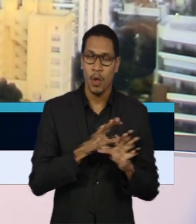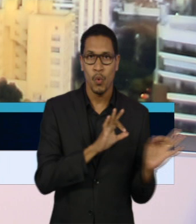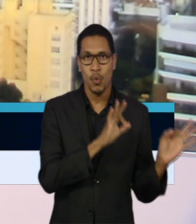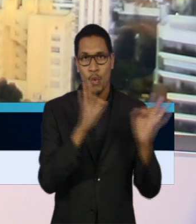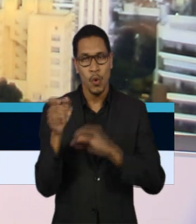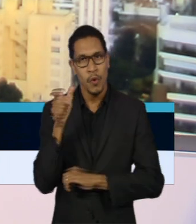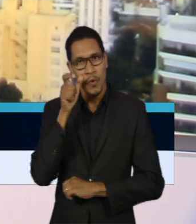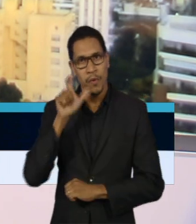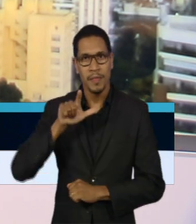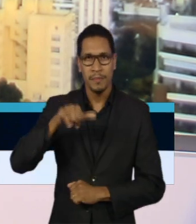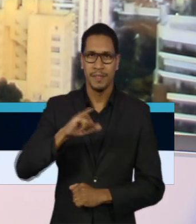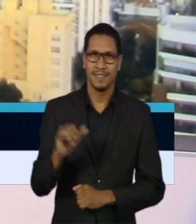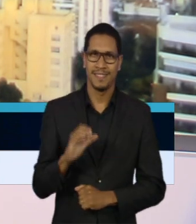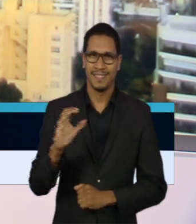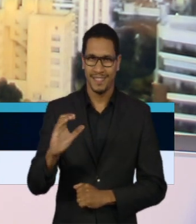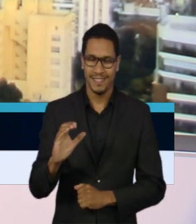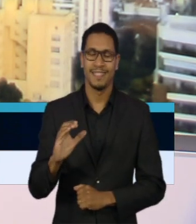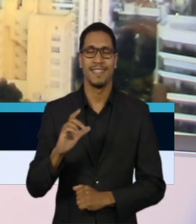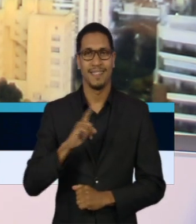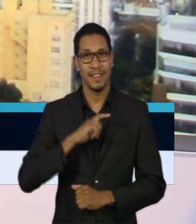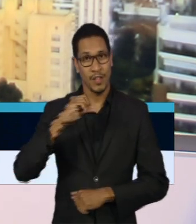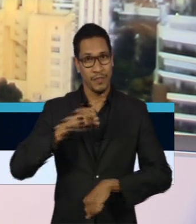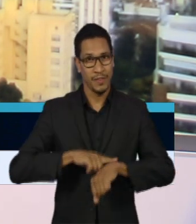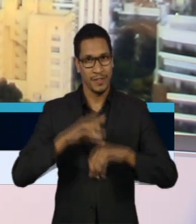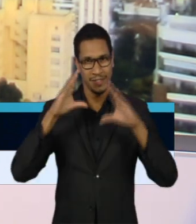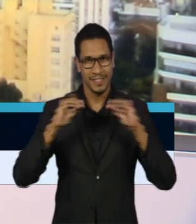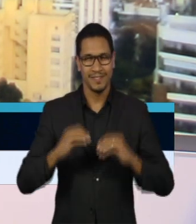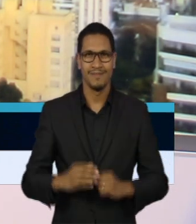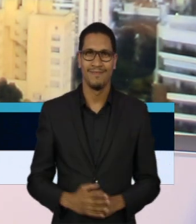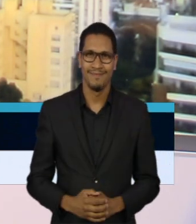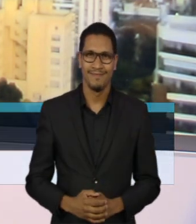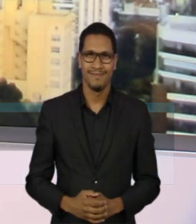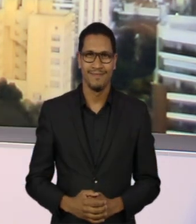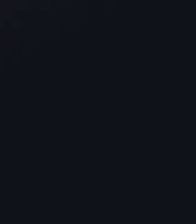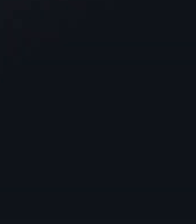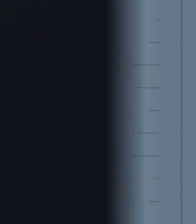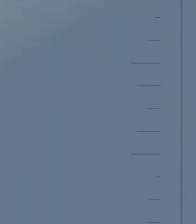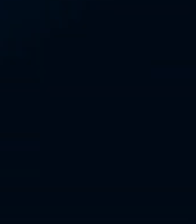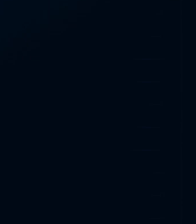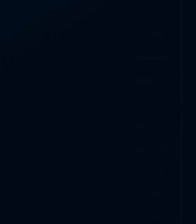confere logo mais no Jornal da Cultura, às 9 horas da noite. Fica com a gente.